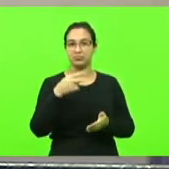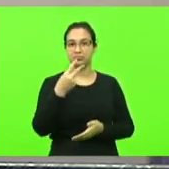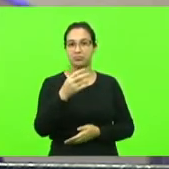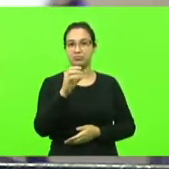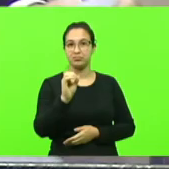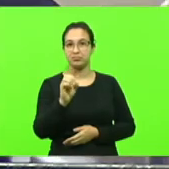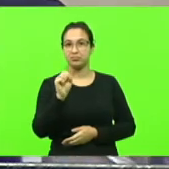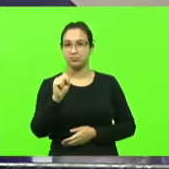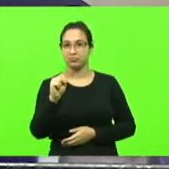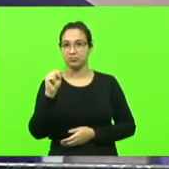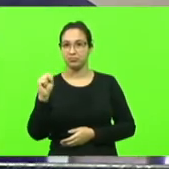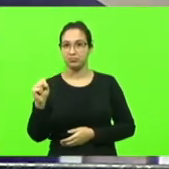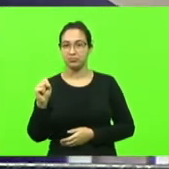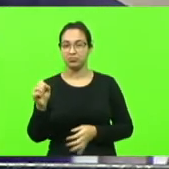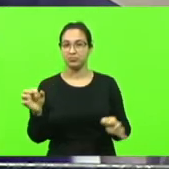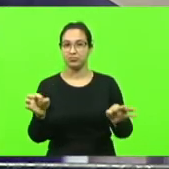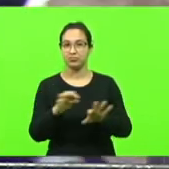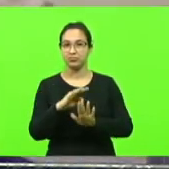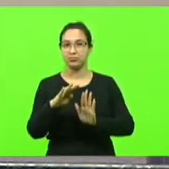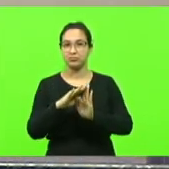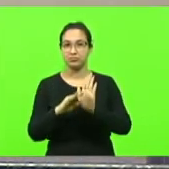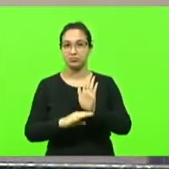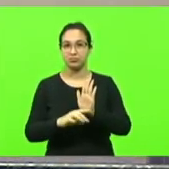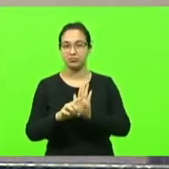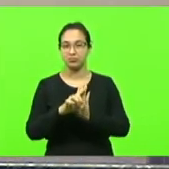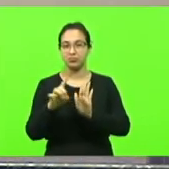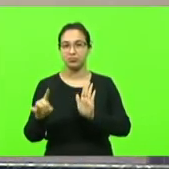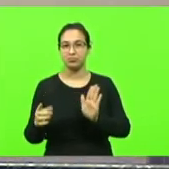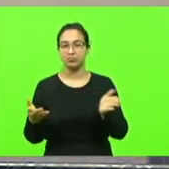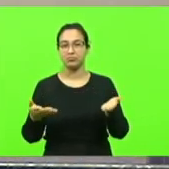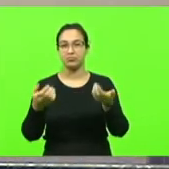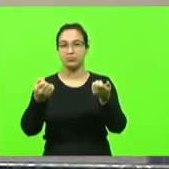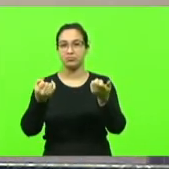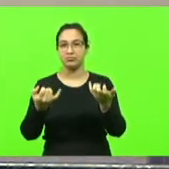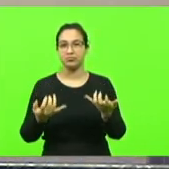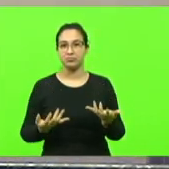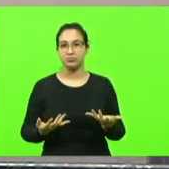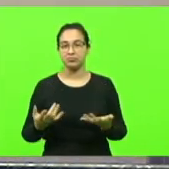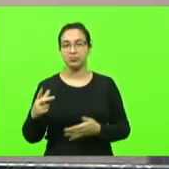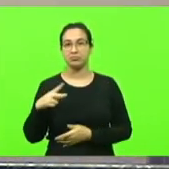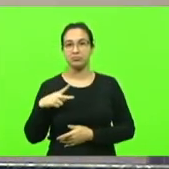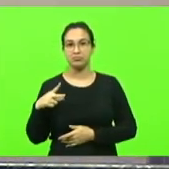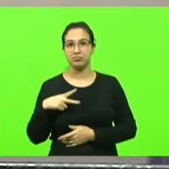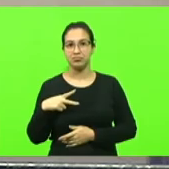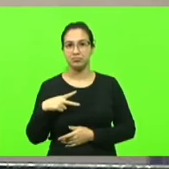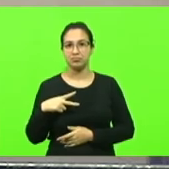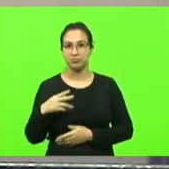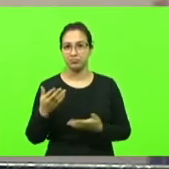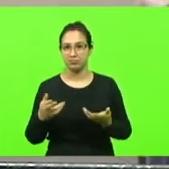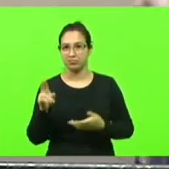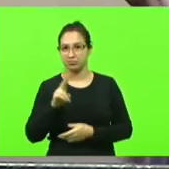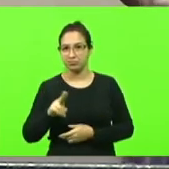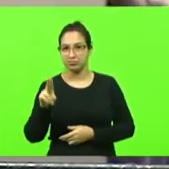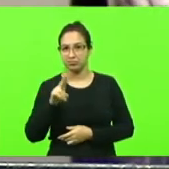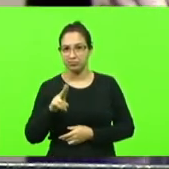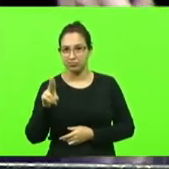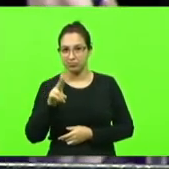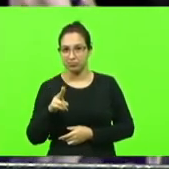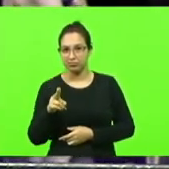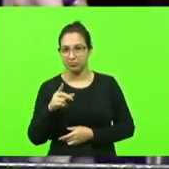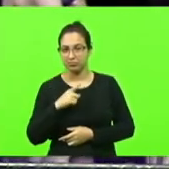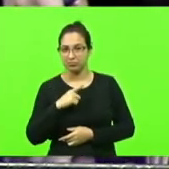fim da ordem do dia algum deputado gostaria de fazer uso da palavra em explicações